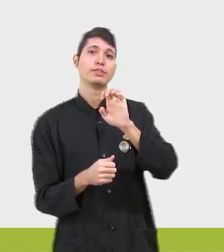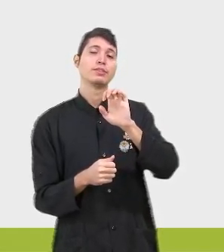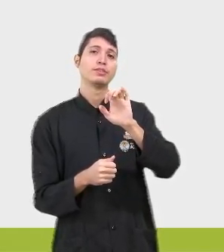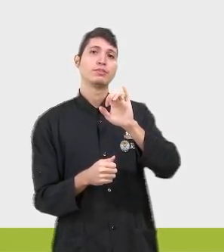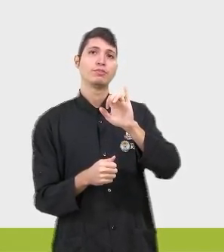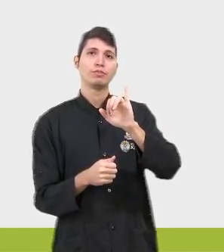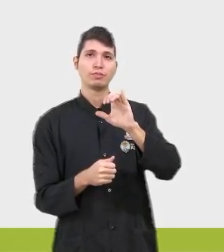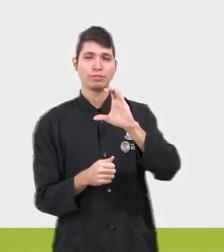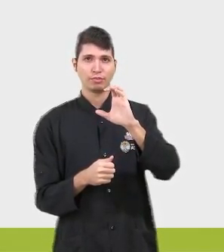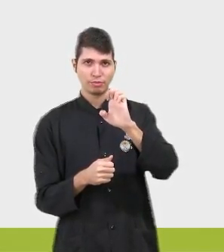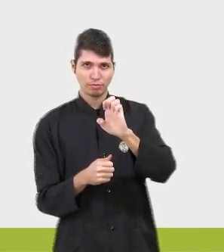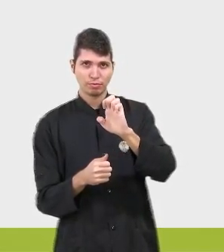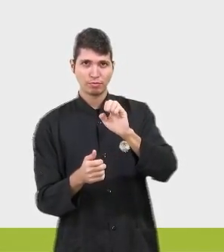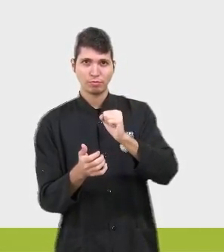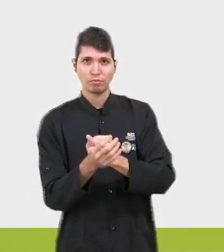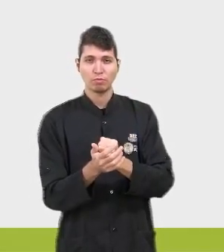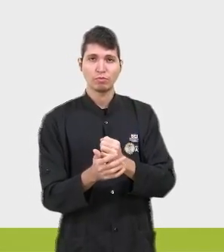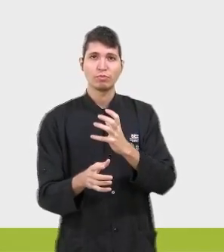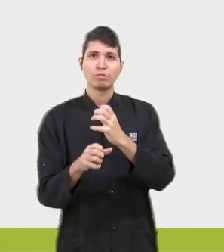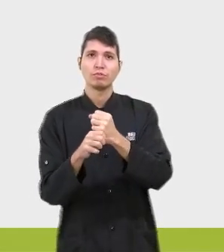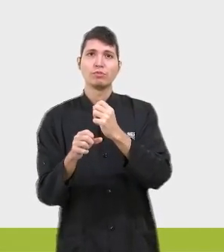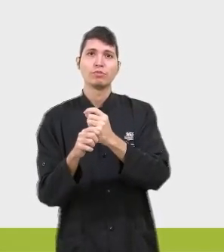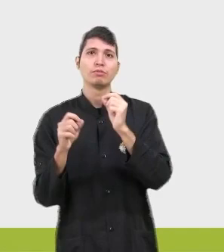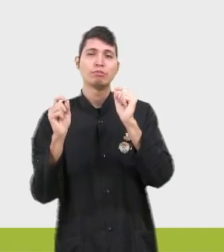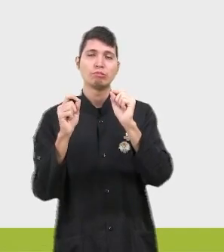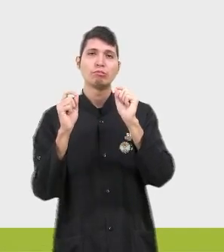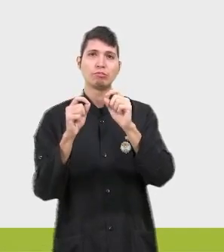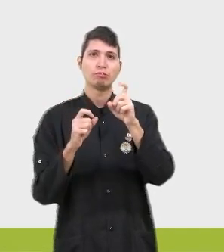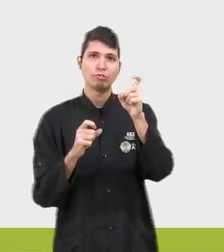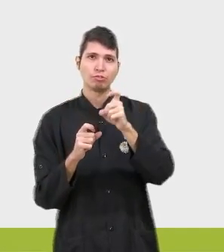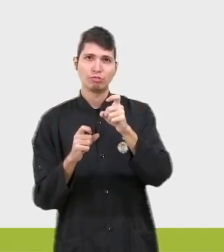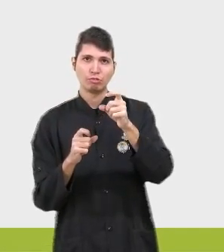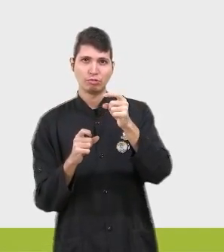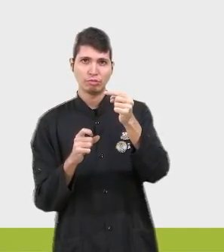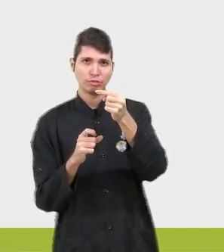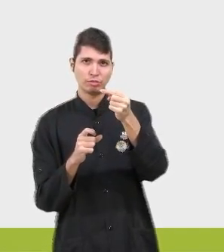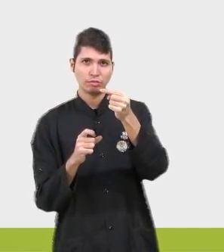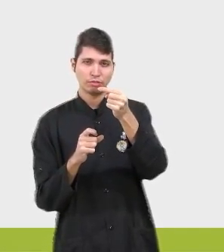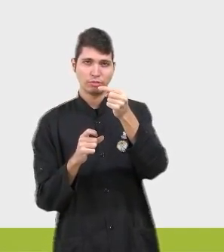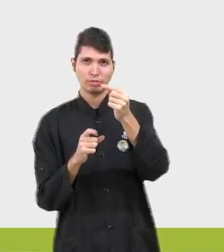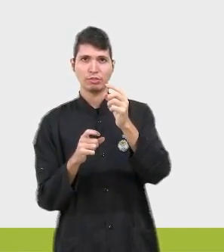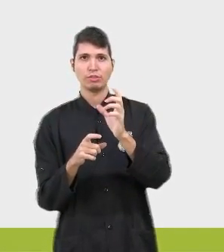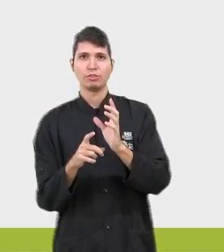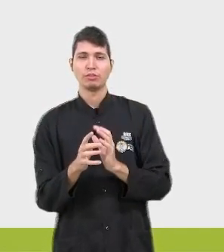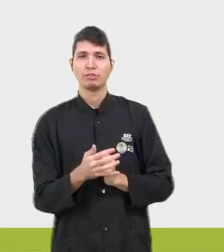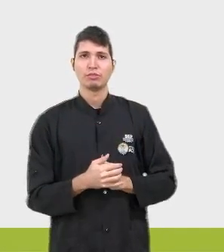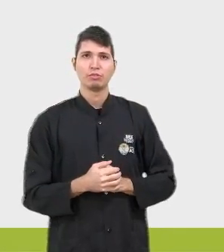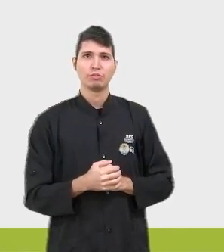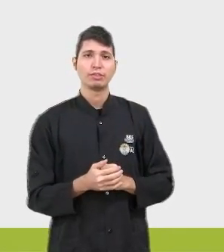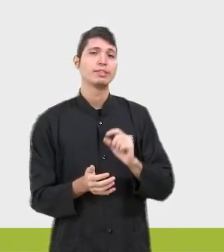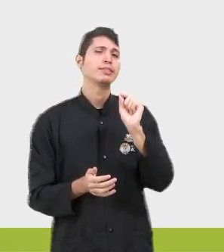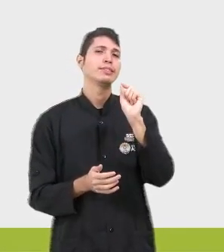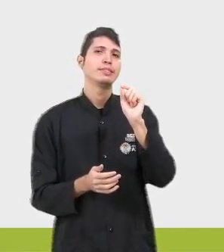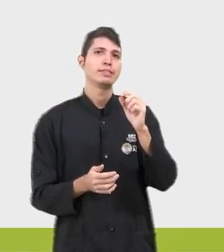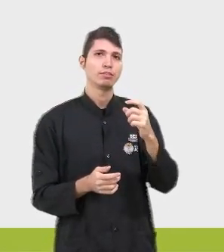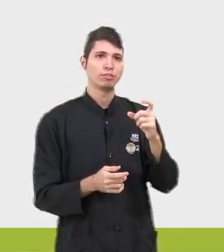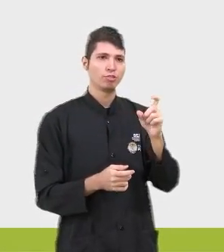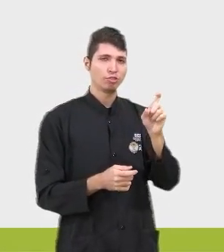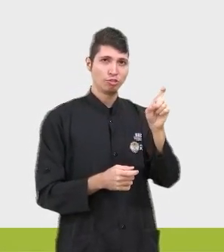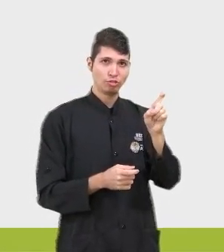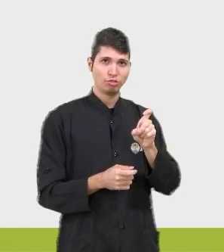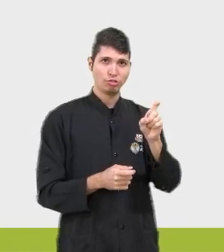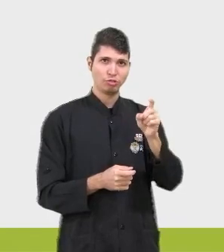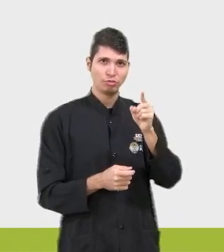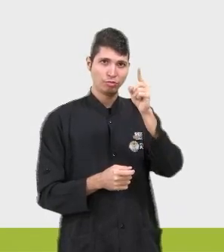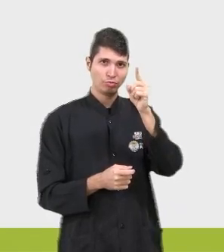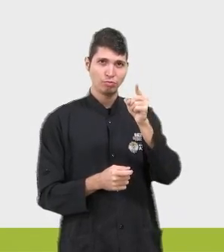Aí, substituindo, eu vou ter o quê, ó? Quem é X linha? X linha é zero. Quem é X em duas linhas? X em duas linhas é 20, tá bom?